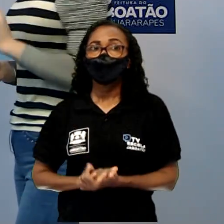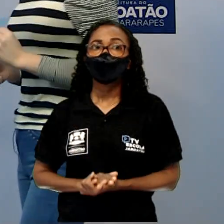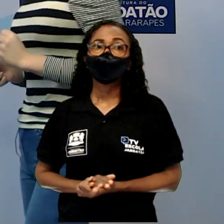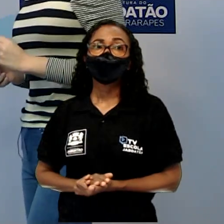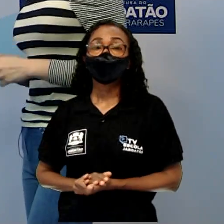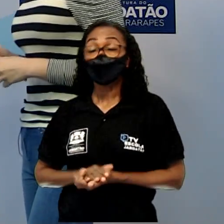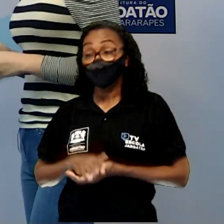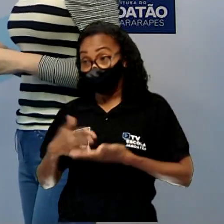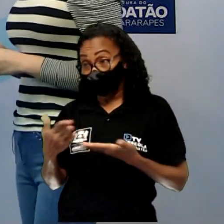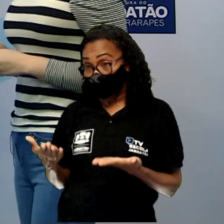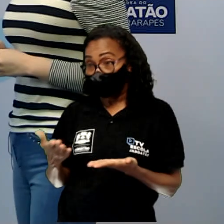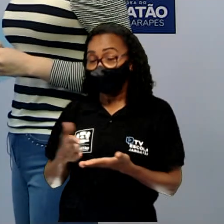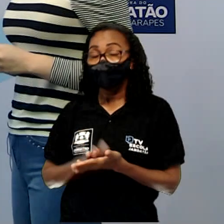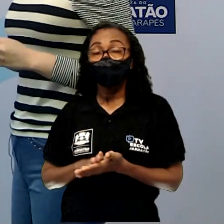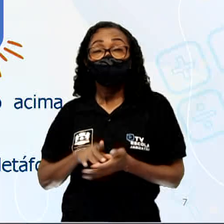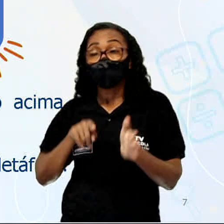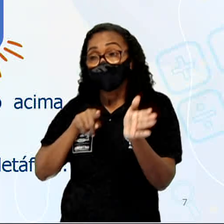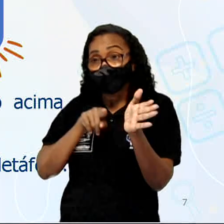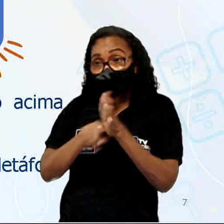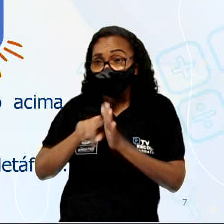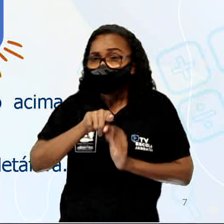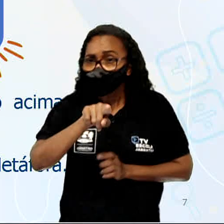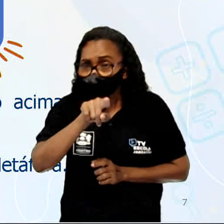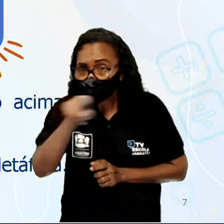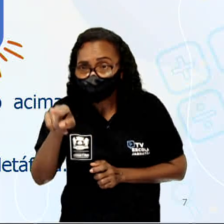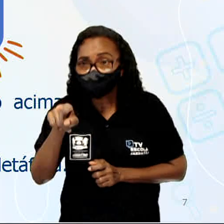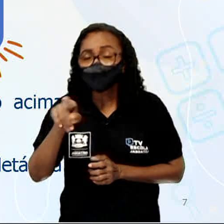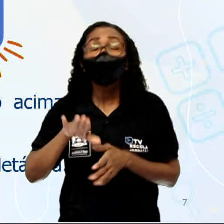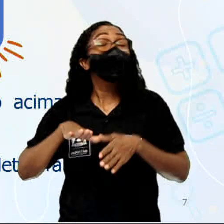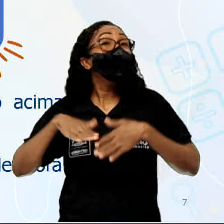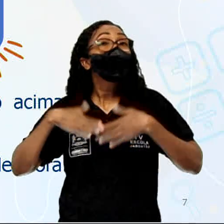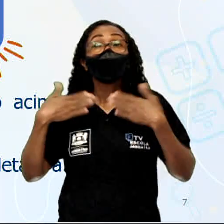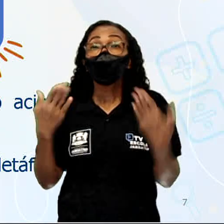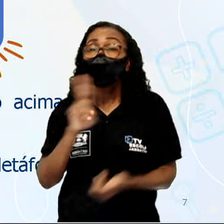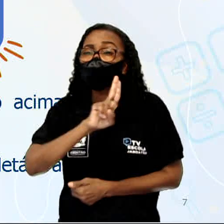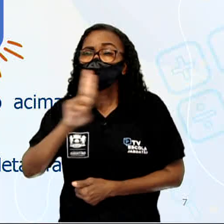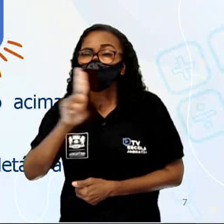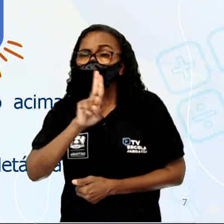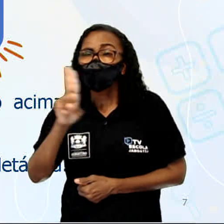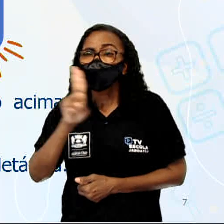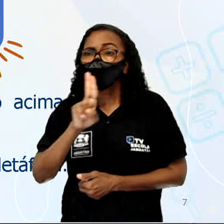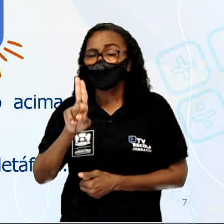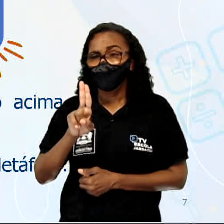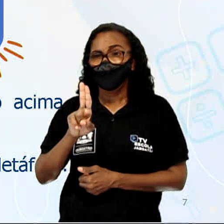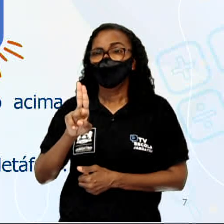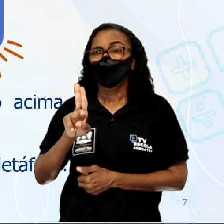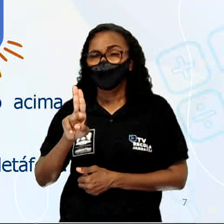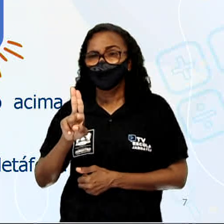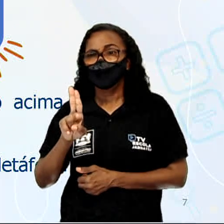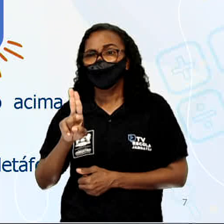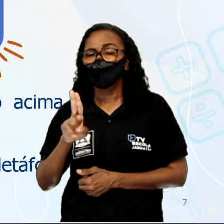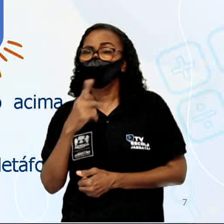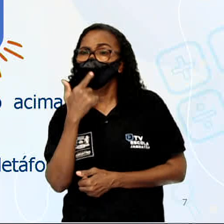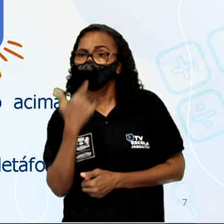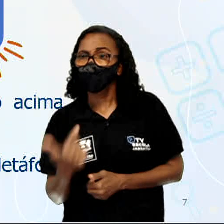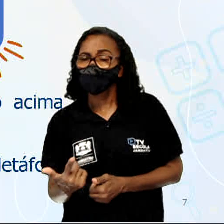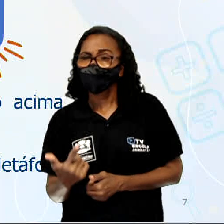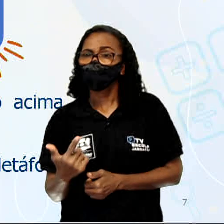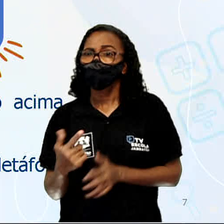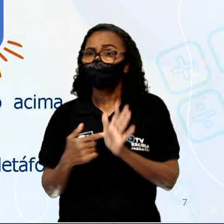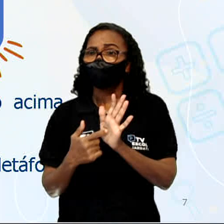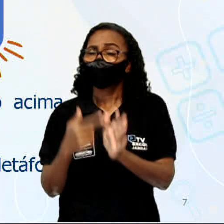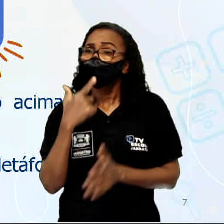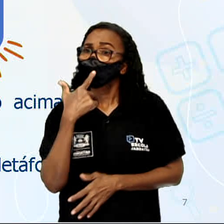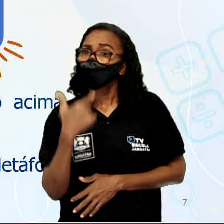Assim, eu pergunto para vocês, qual é o nome da figura de linguagem presente no excerto acima,